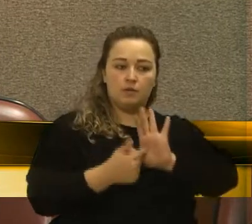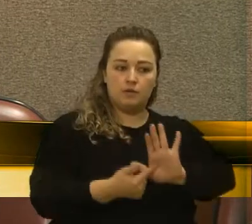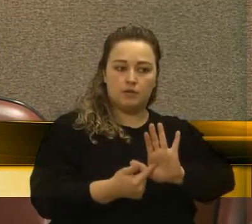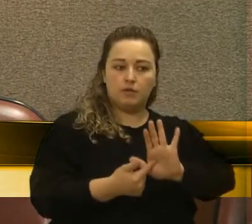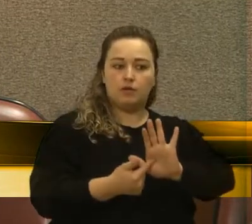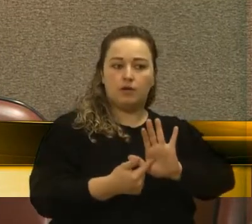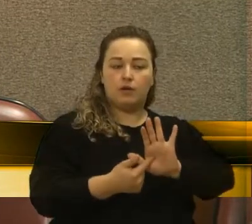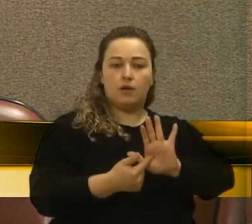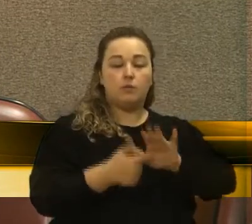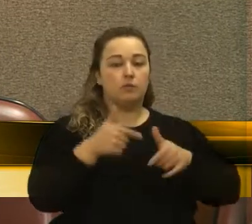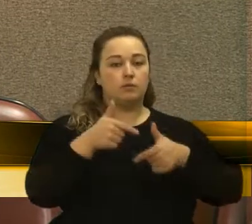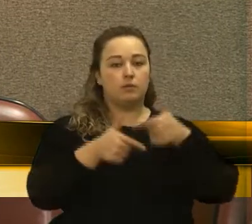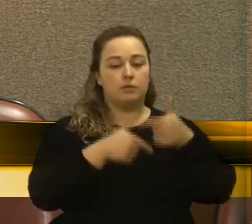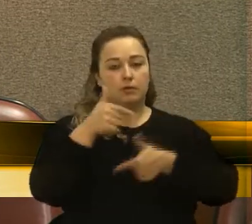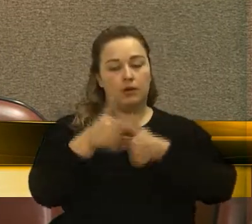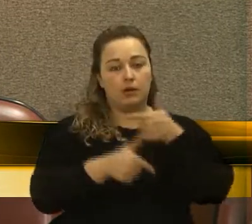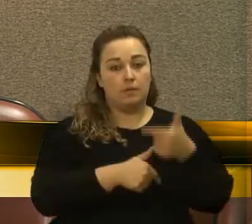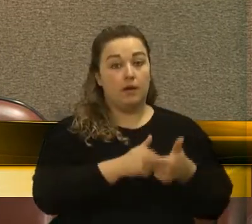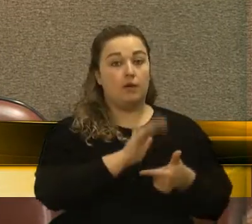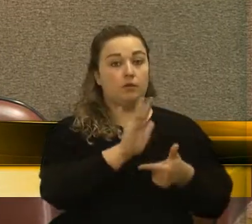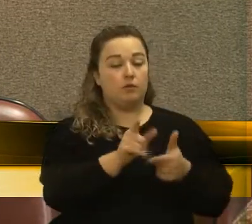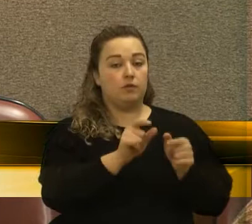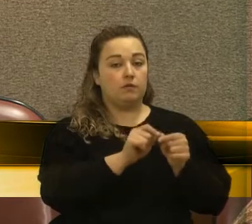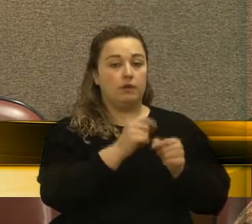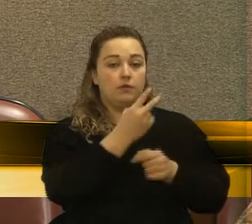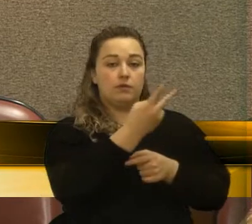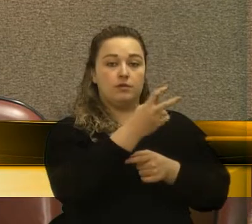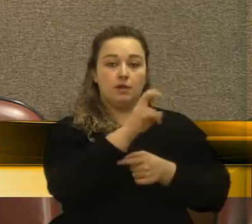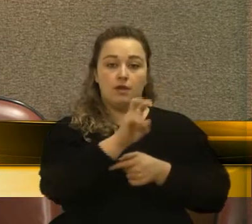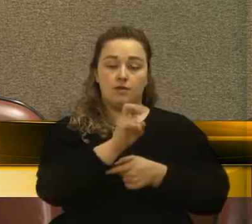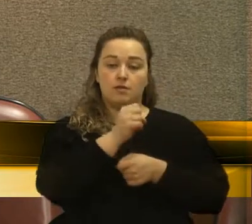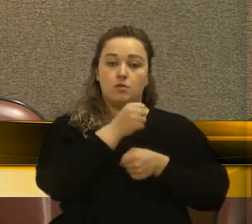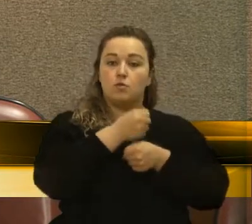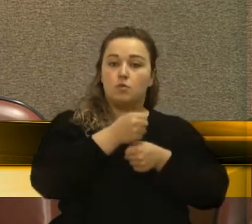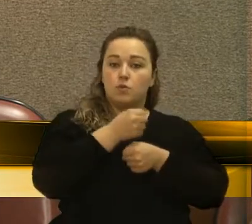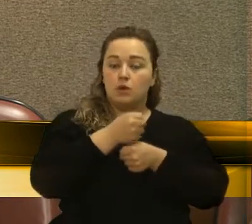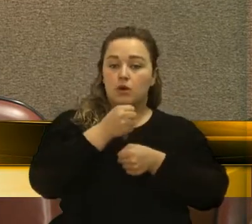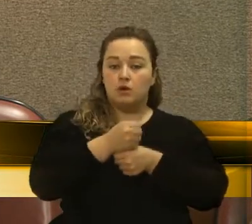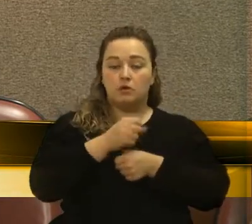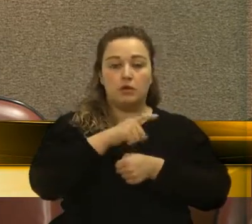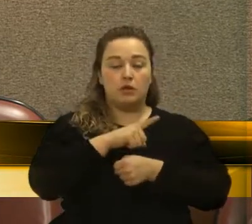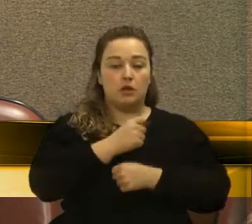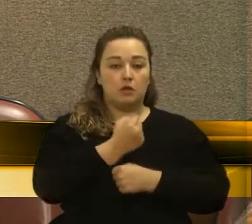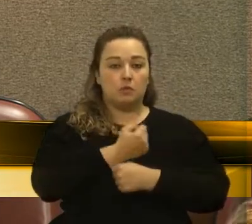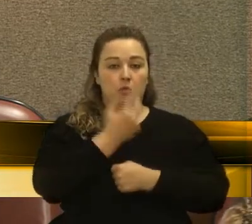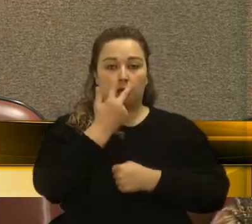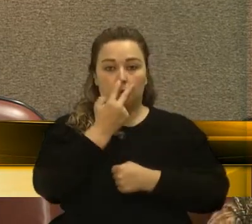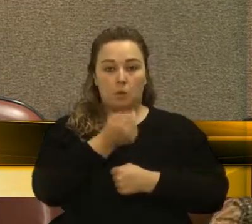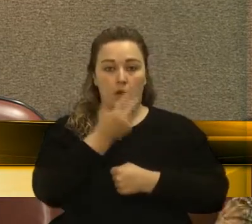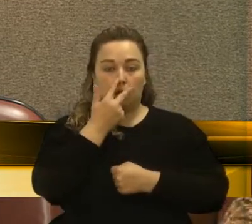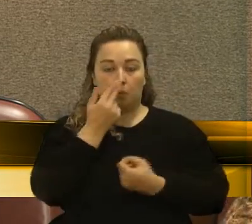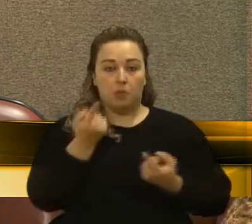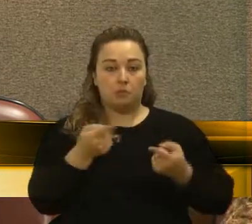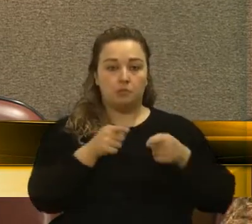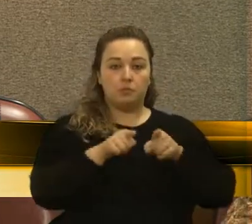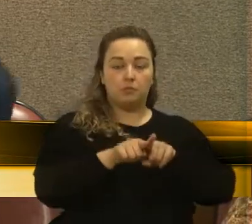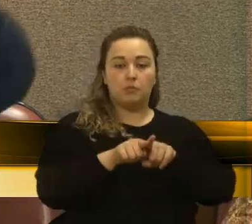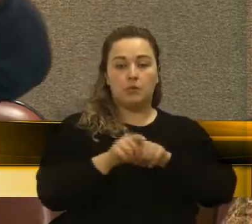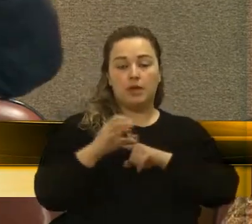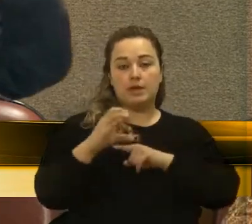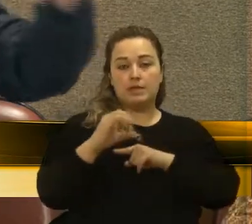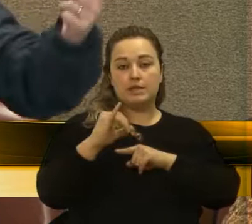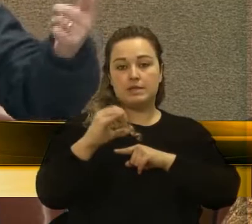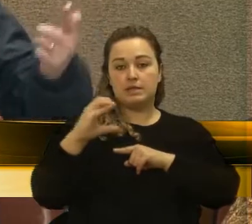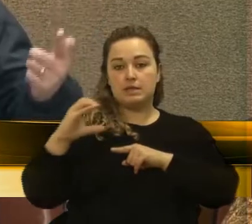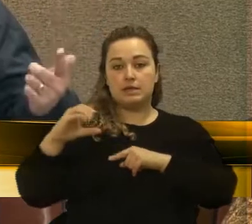está fazendo. Em 35 anos, ela tem praticamente o mesmo número de associados que a SIC, que tem